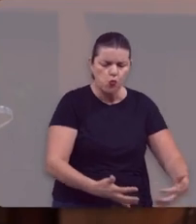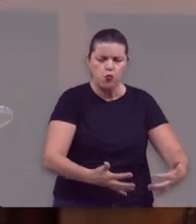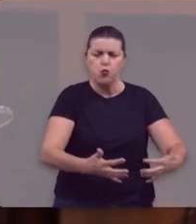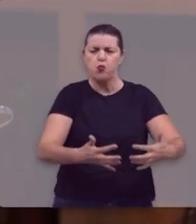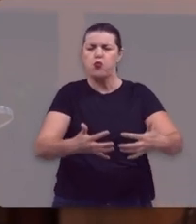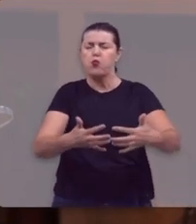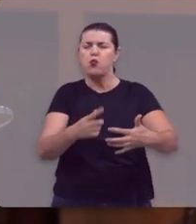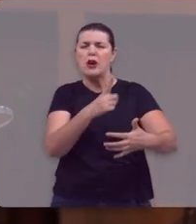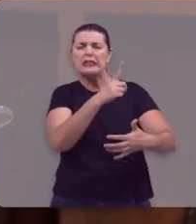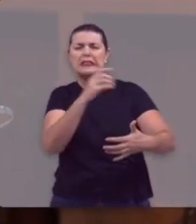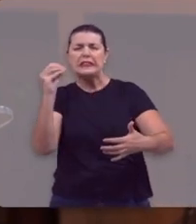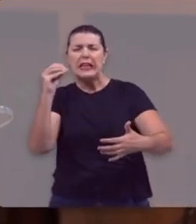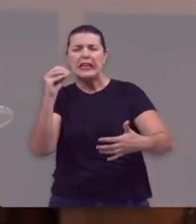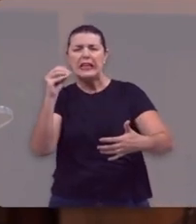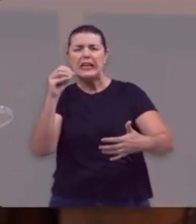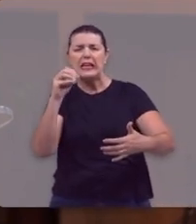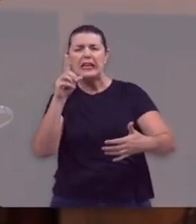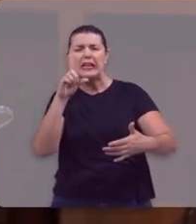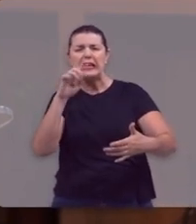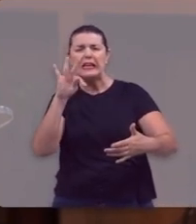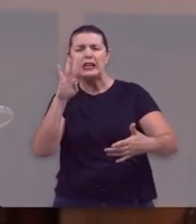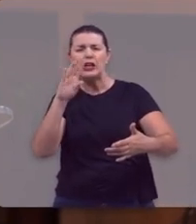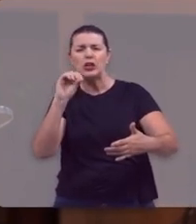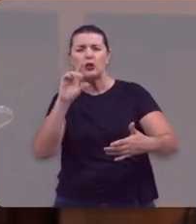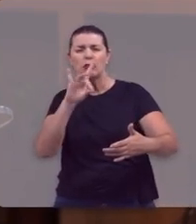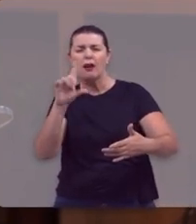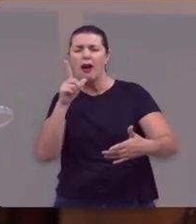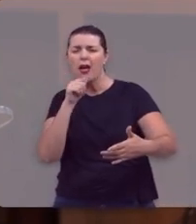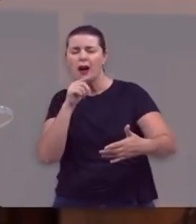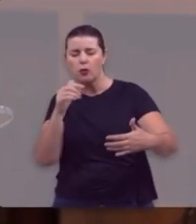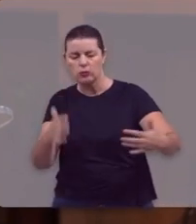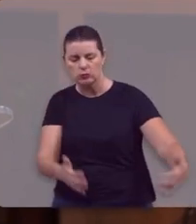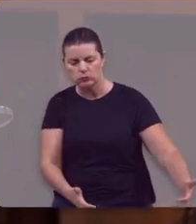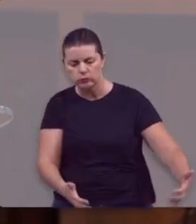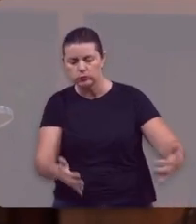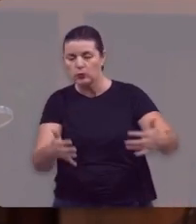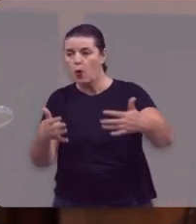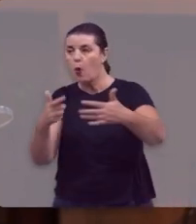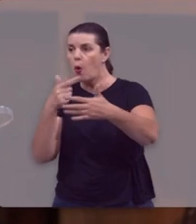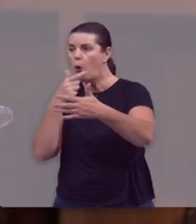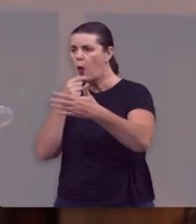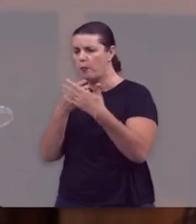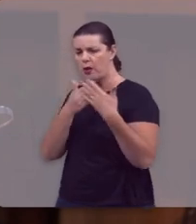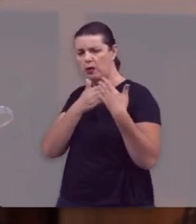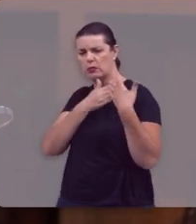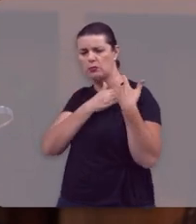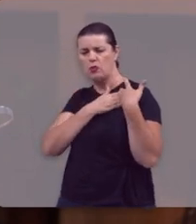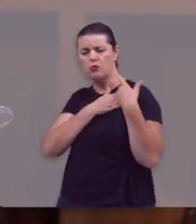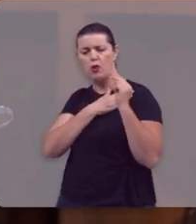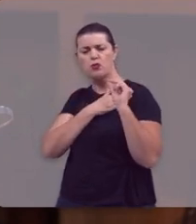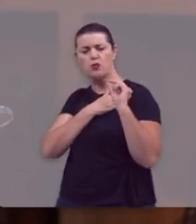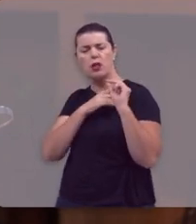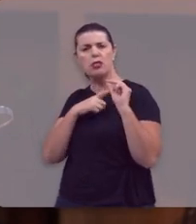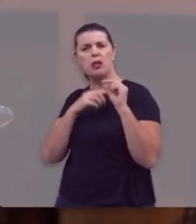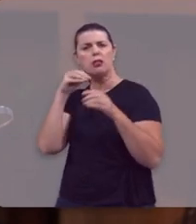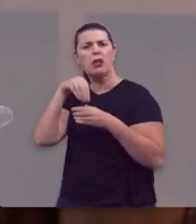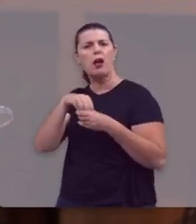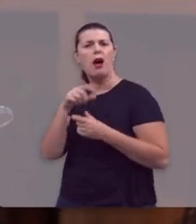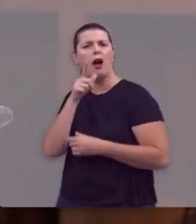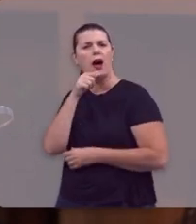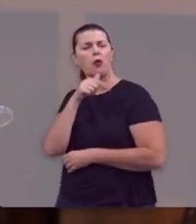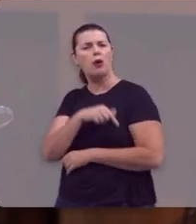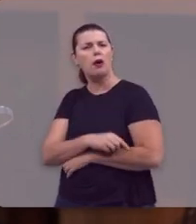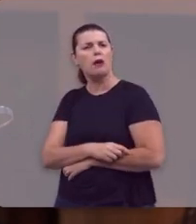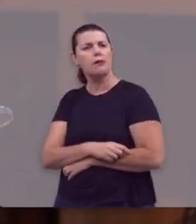pesadíssimas de pedra com cem litros cada uma para aquele mestre sala. que tinha dentro das